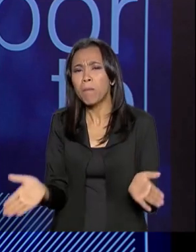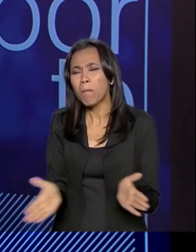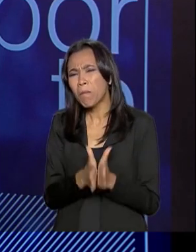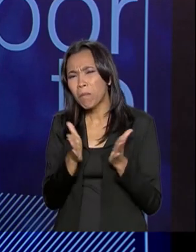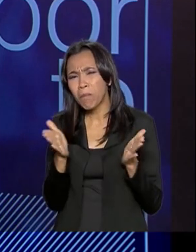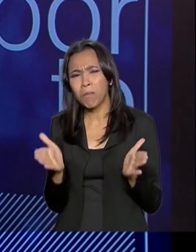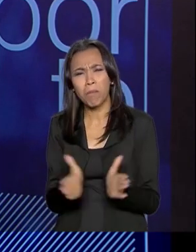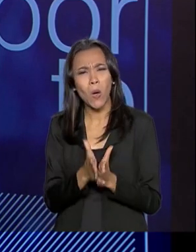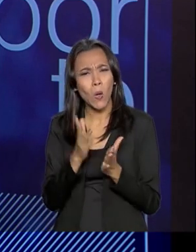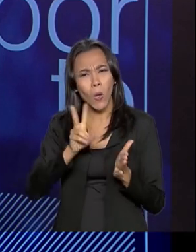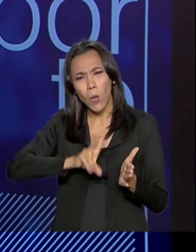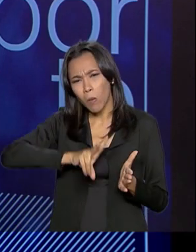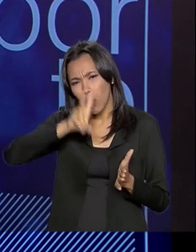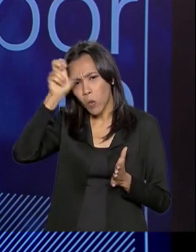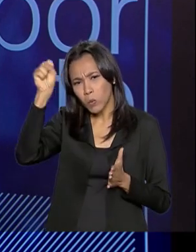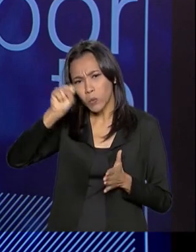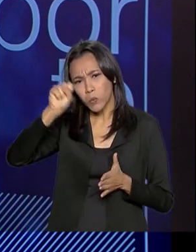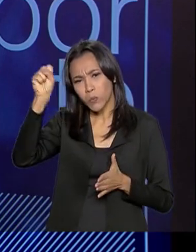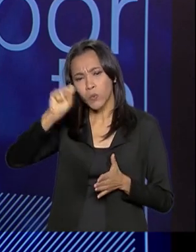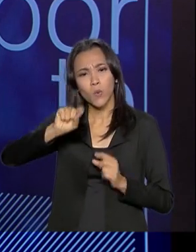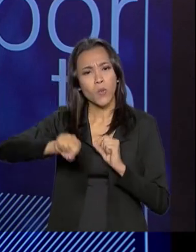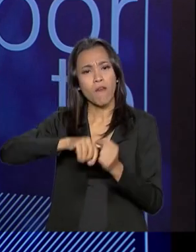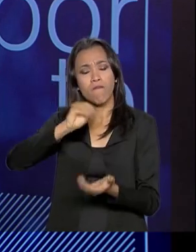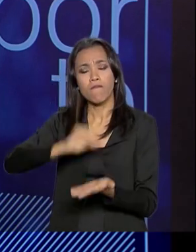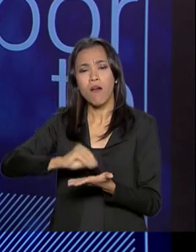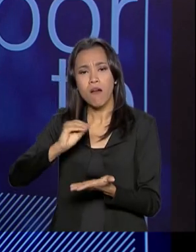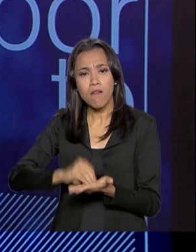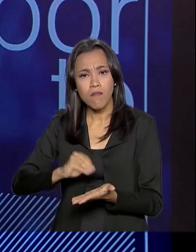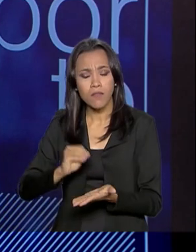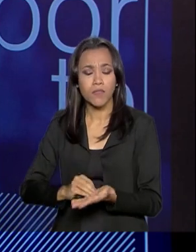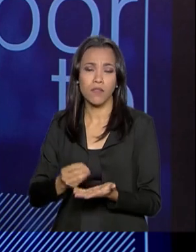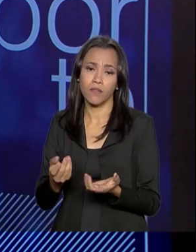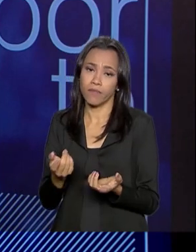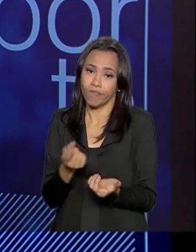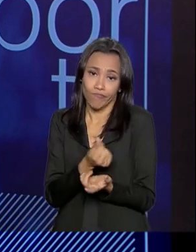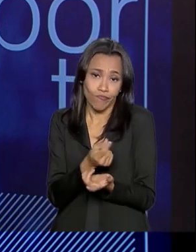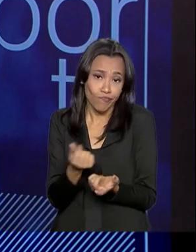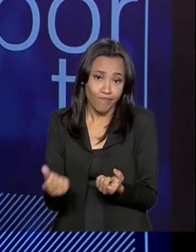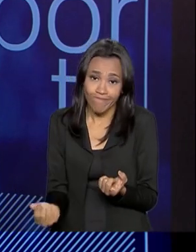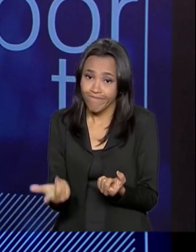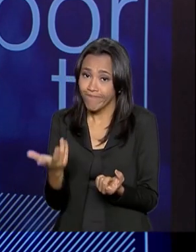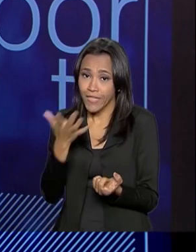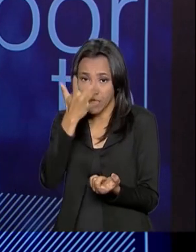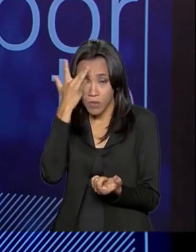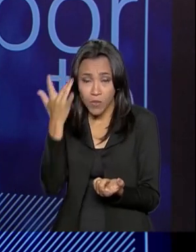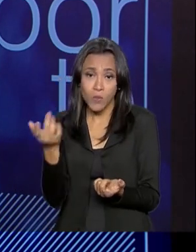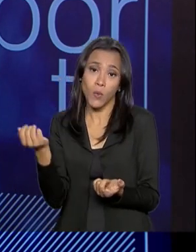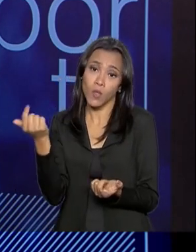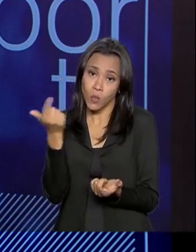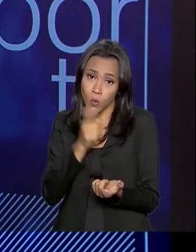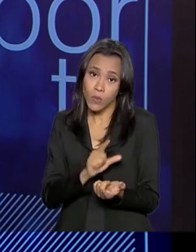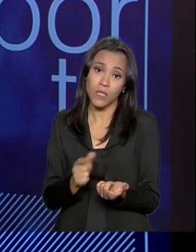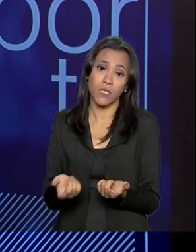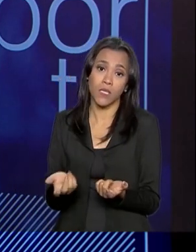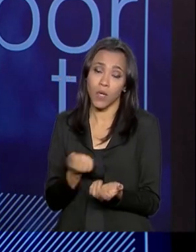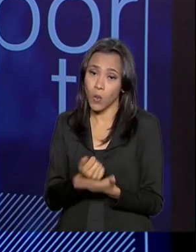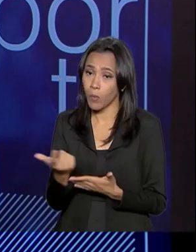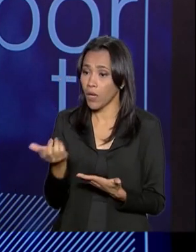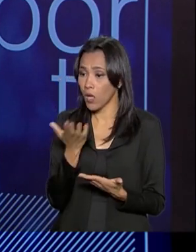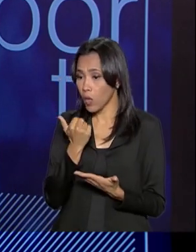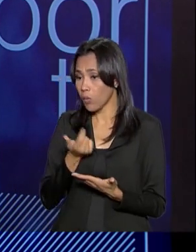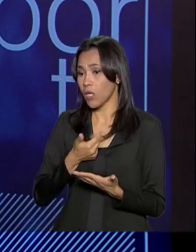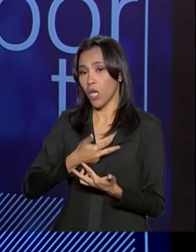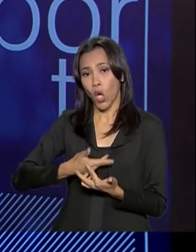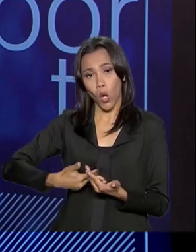O que é pobreza extrema? É a falta de condições de renda para que a pessoa reponha as calorias que consumiu, né? Então,